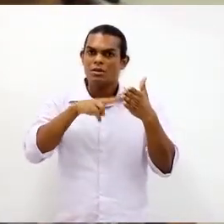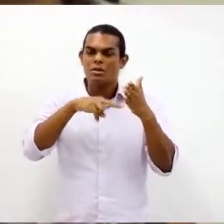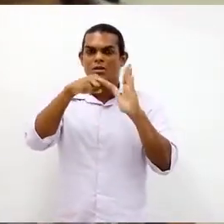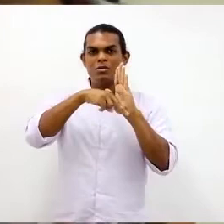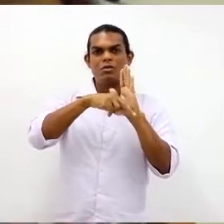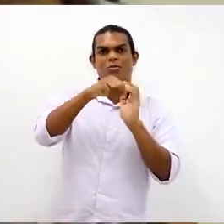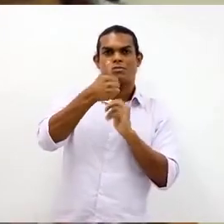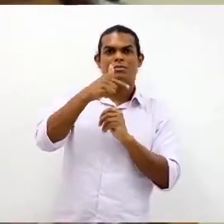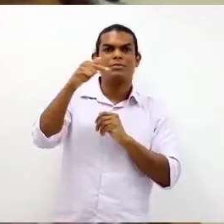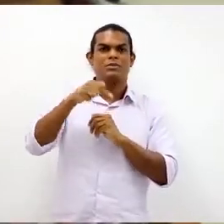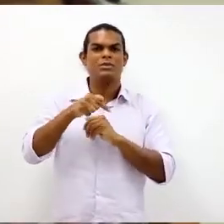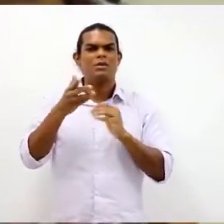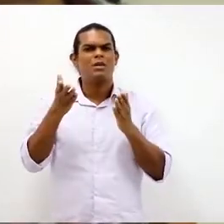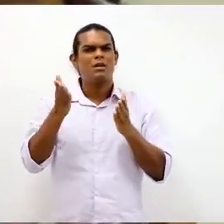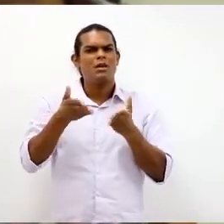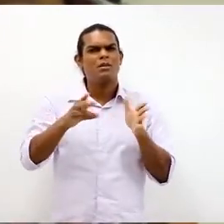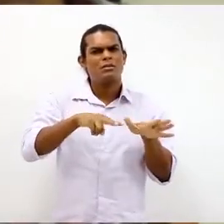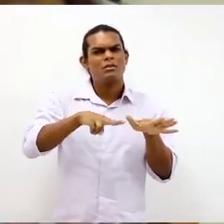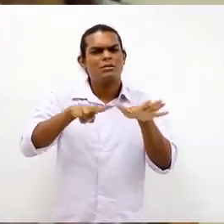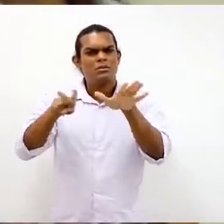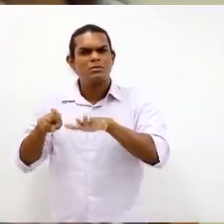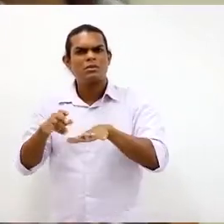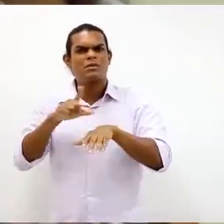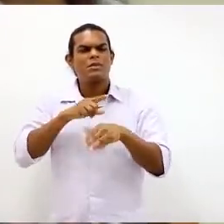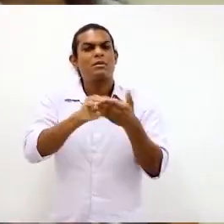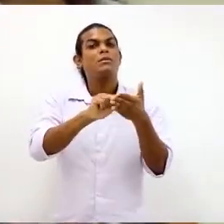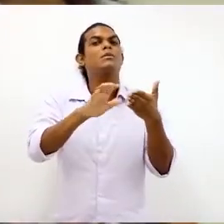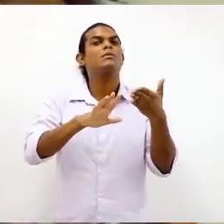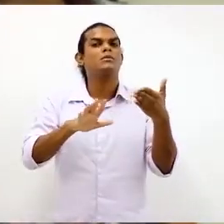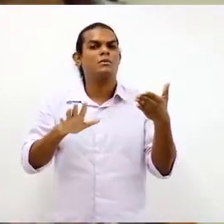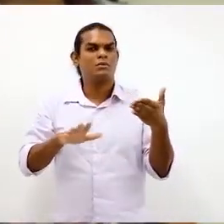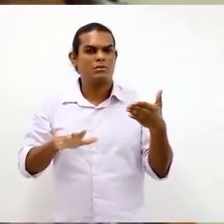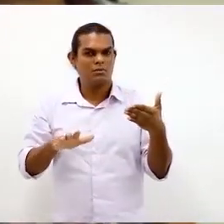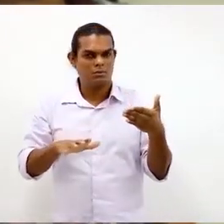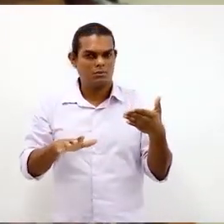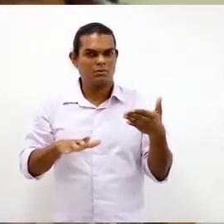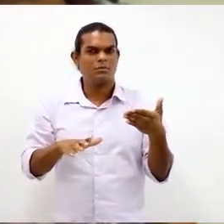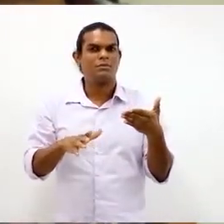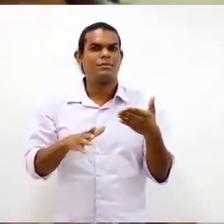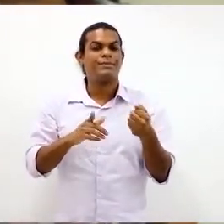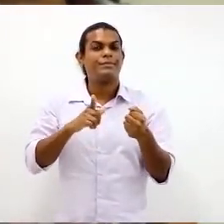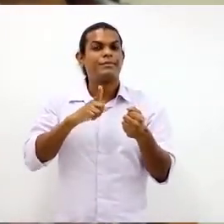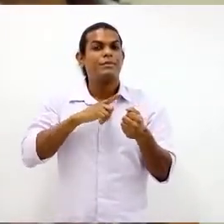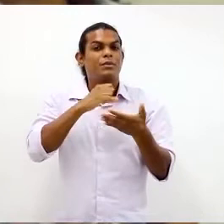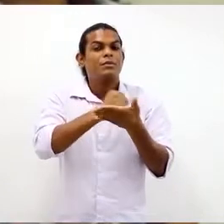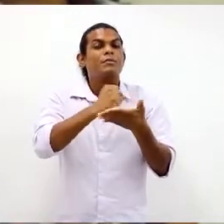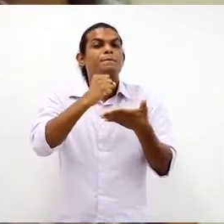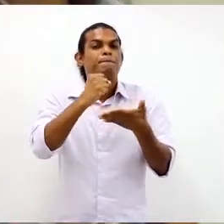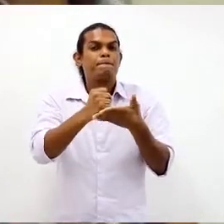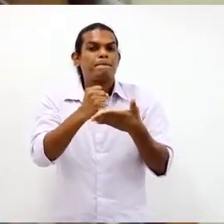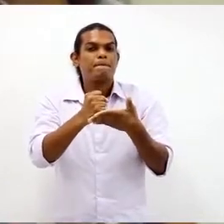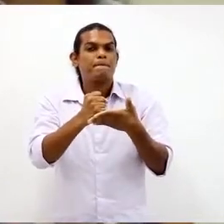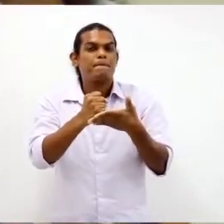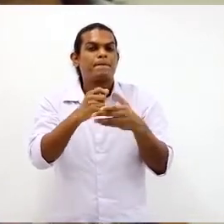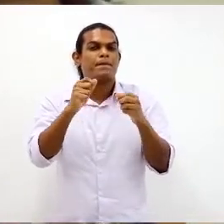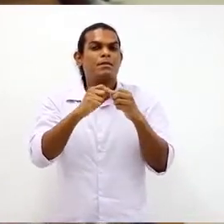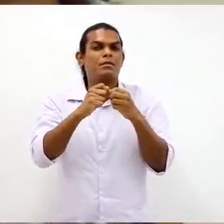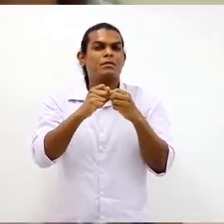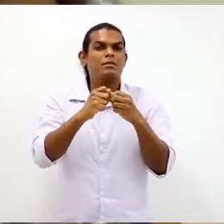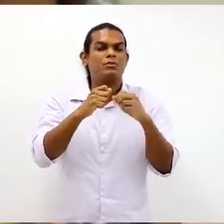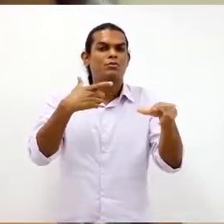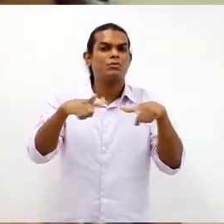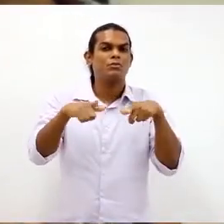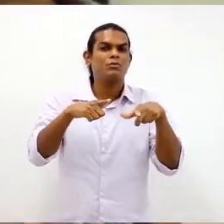temos uma atividade que eu reputo de muita importância, vocês têm um documento para ler e produzir um trabalho sobre esse